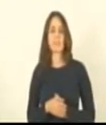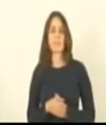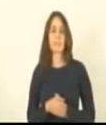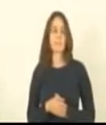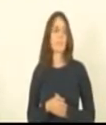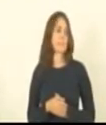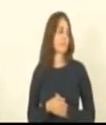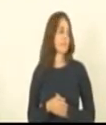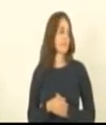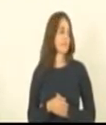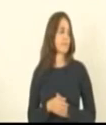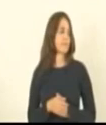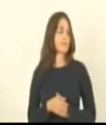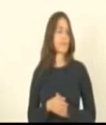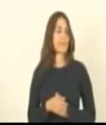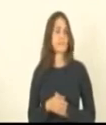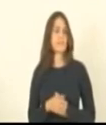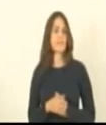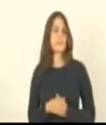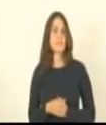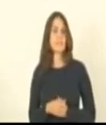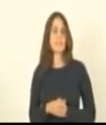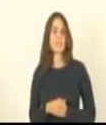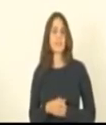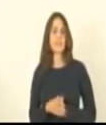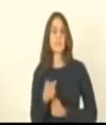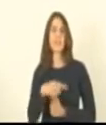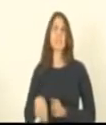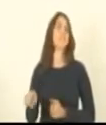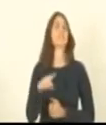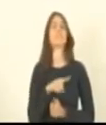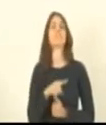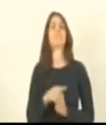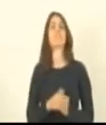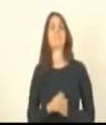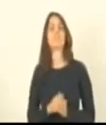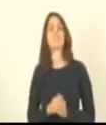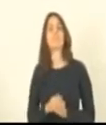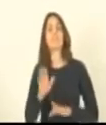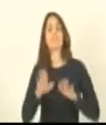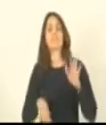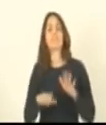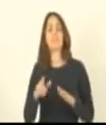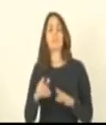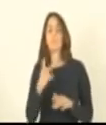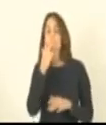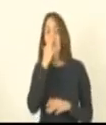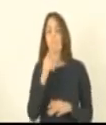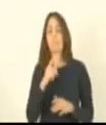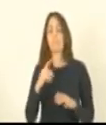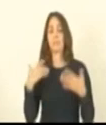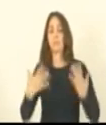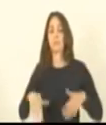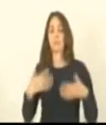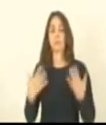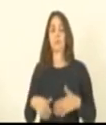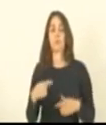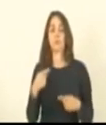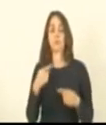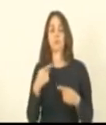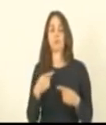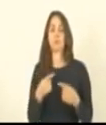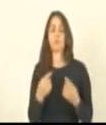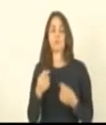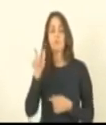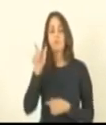ao longo desses anos presidente da comissão de defesa do consumidor eu pude observar vários exageros por parte das empresas